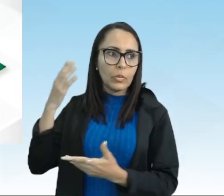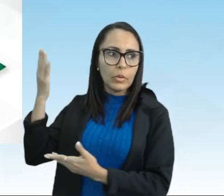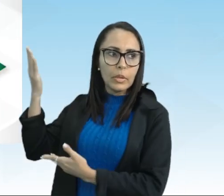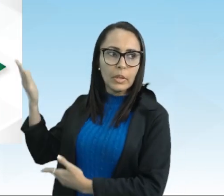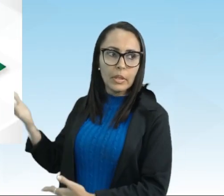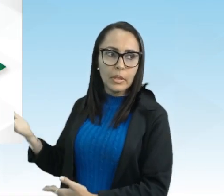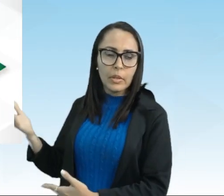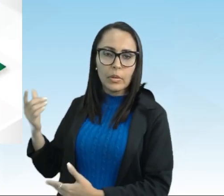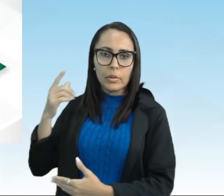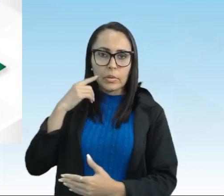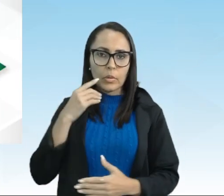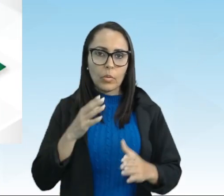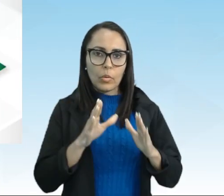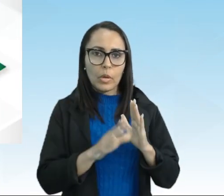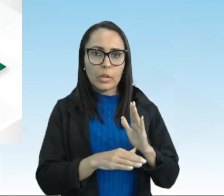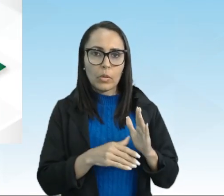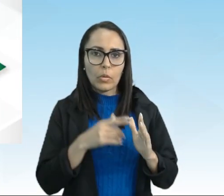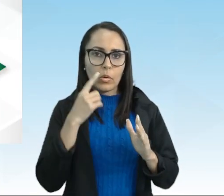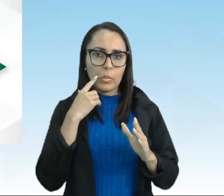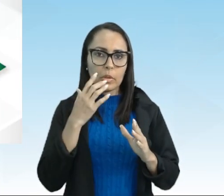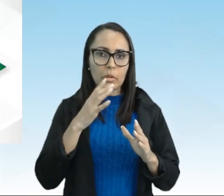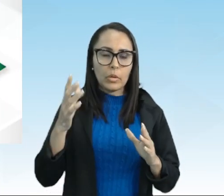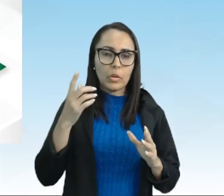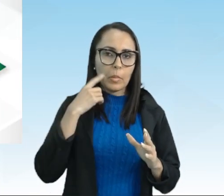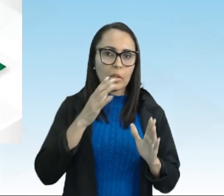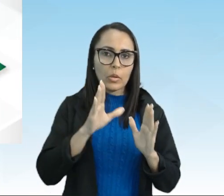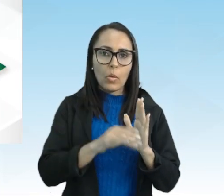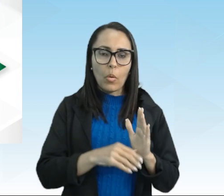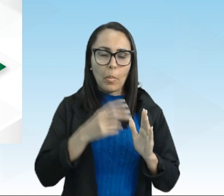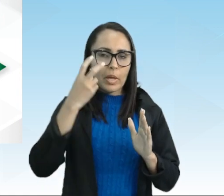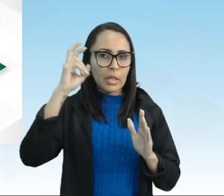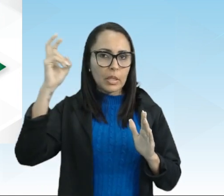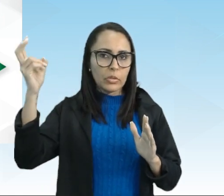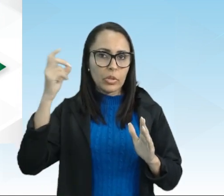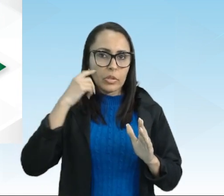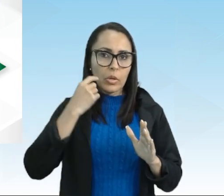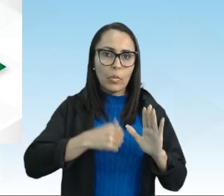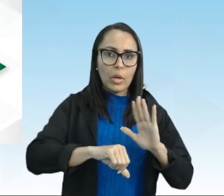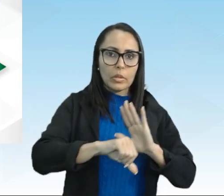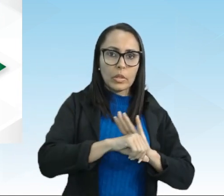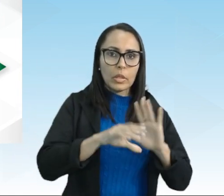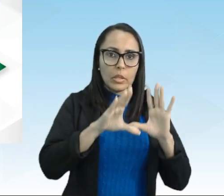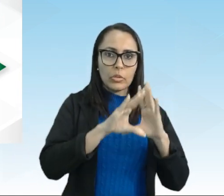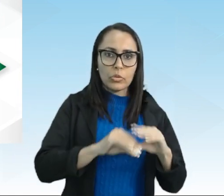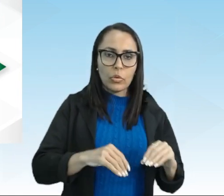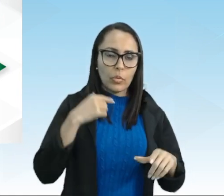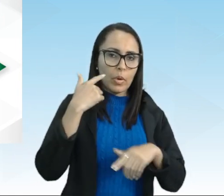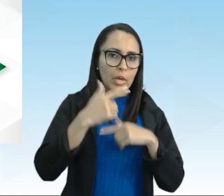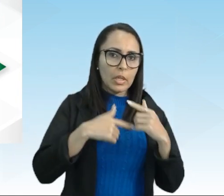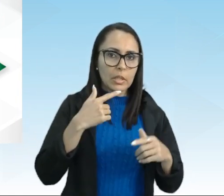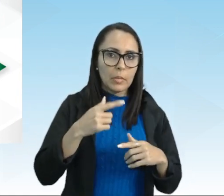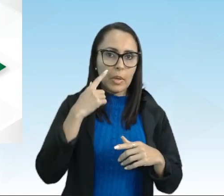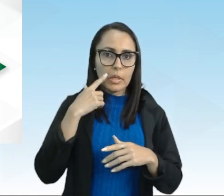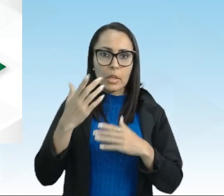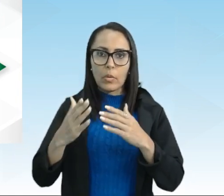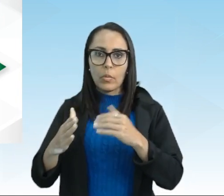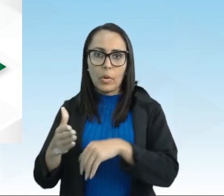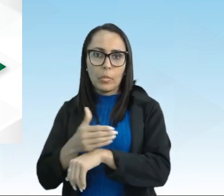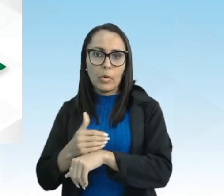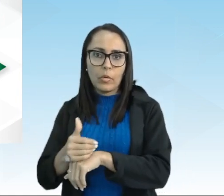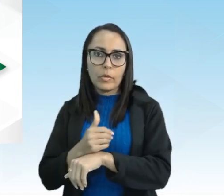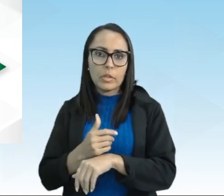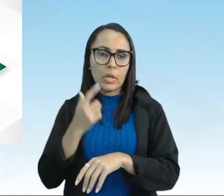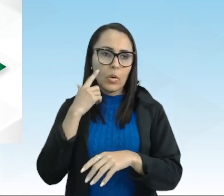tesouro, mas não furta a inteligência uma crise destrói uma herança, mas não uma profissão,